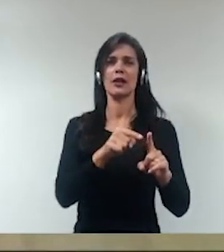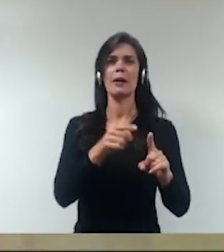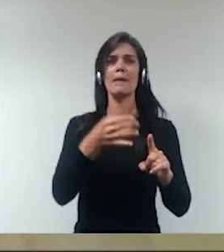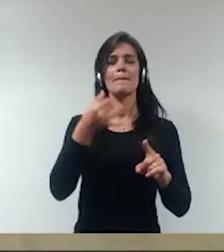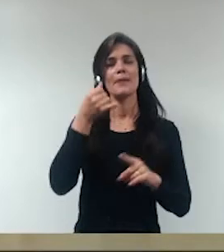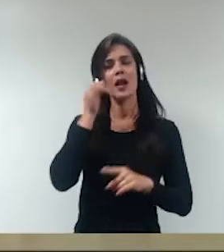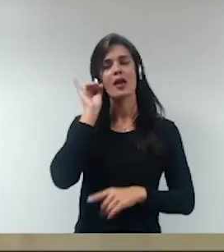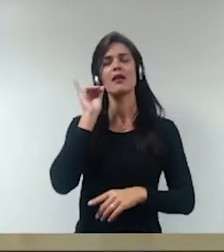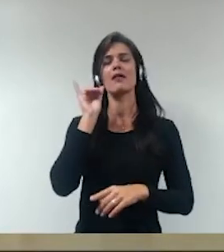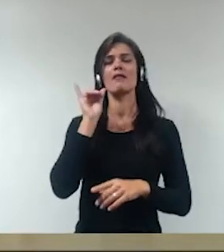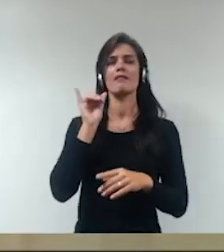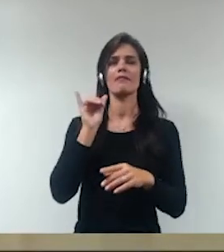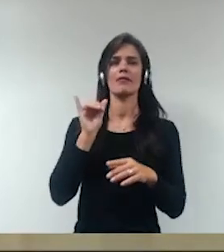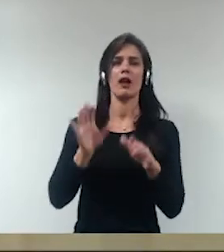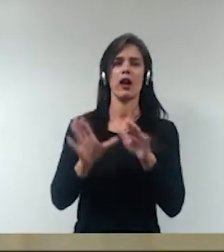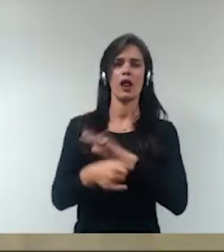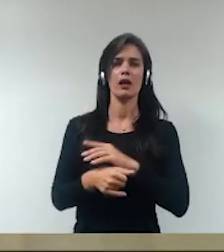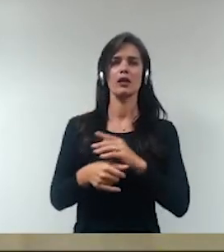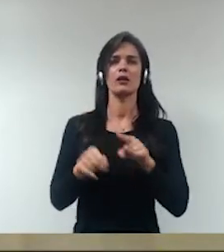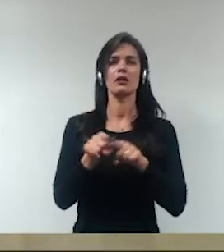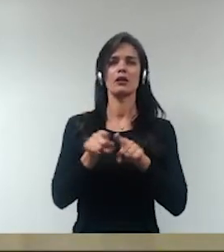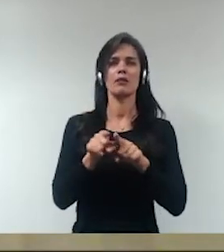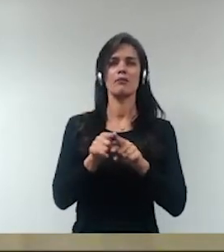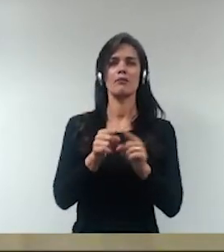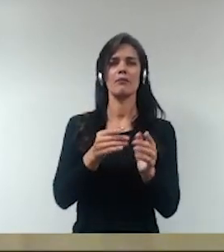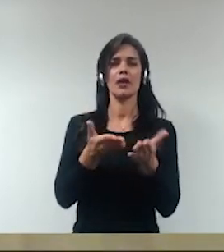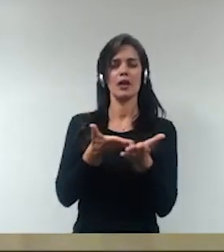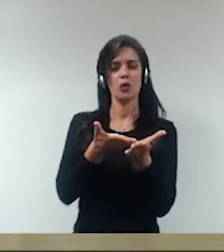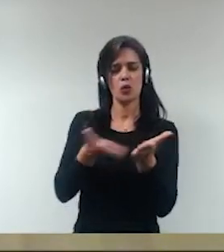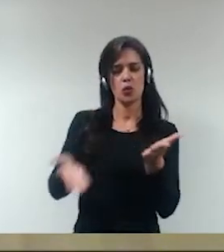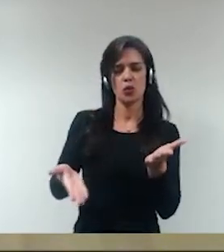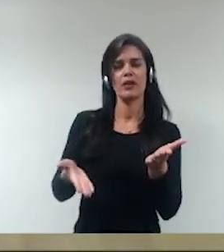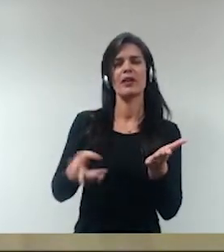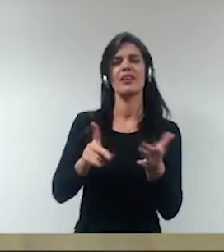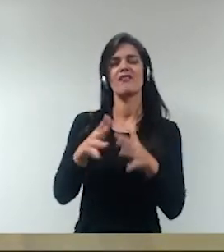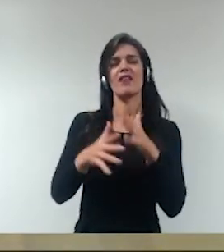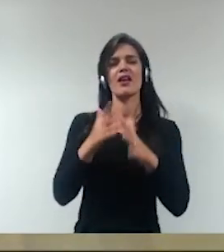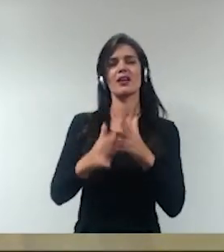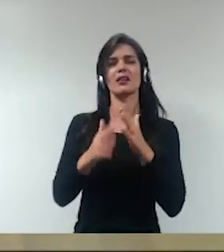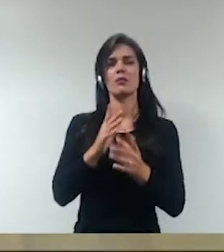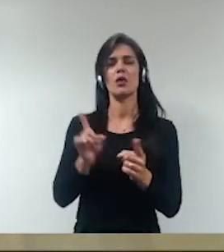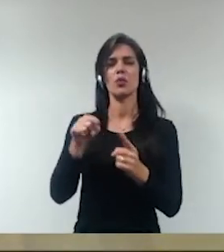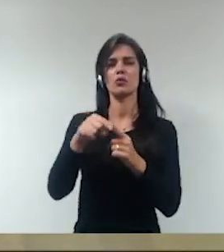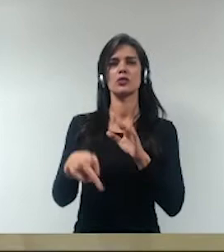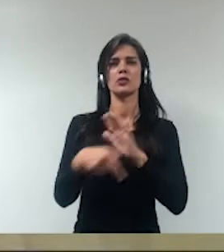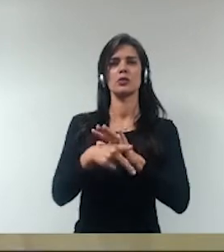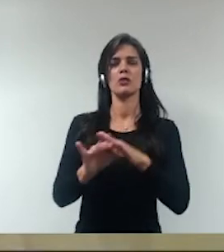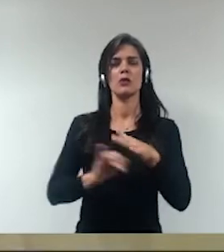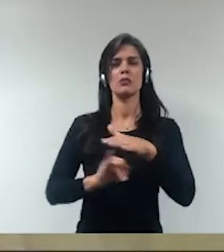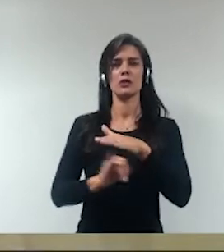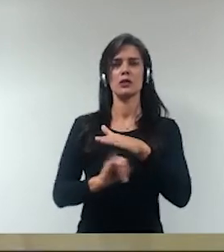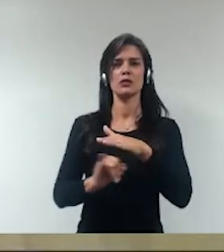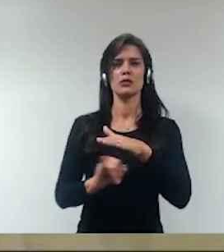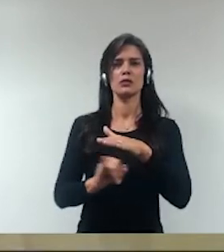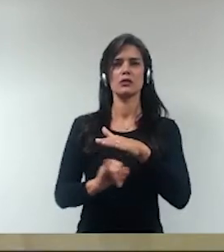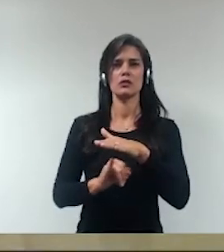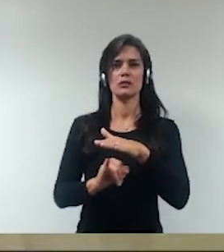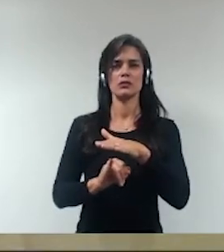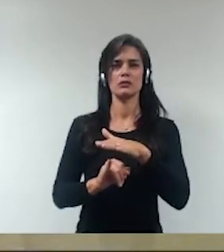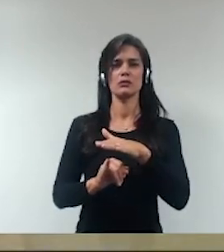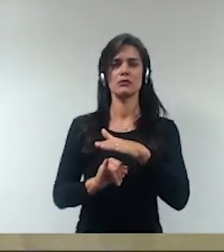irregularidades e todo tipo de desvio ético de conduta, né, que possam comprometer os objetivos da instituição, no caso